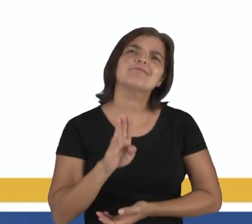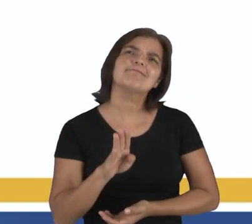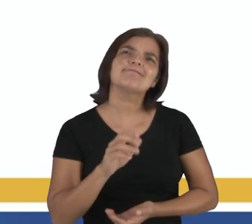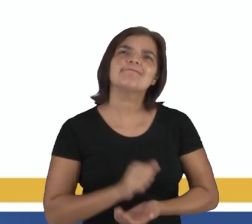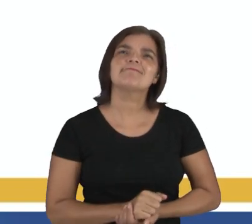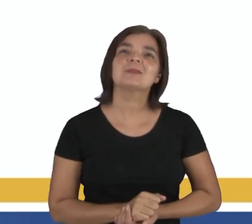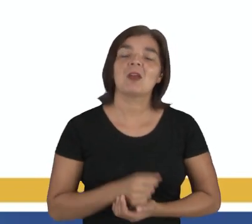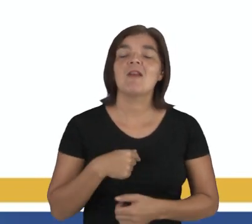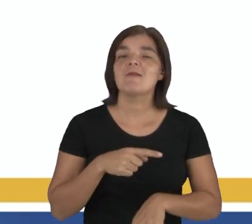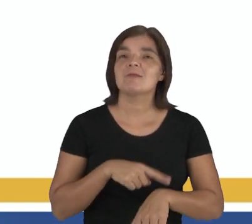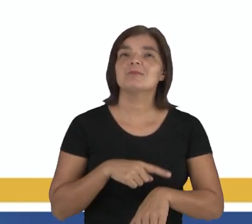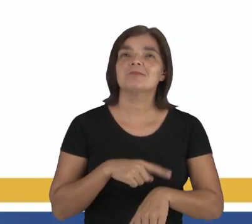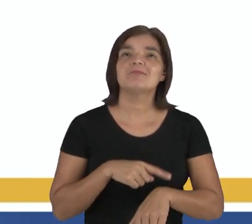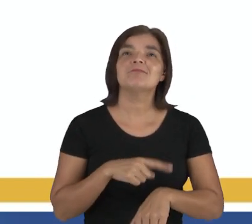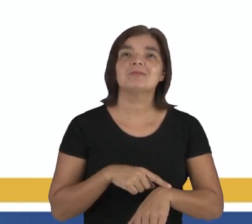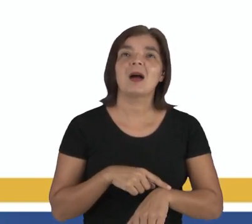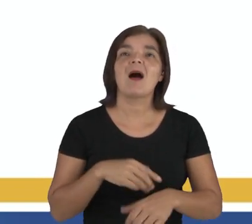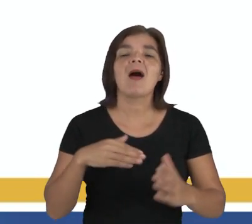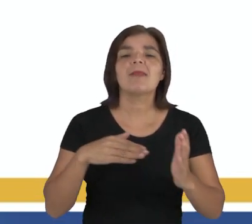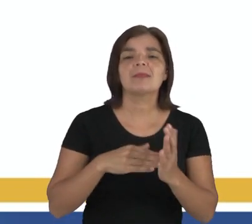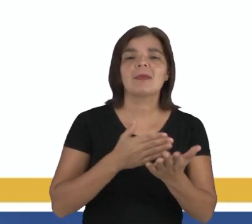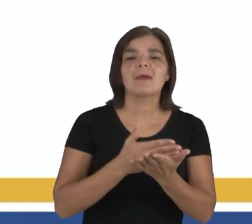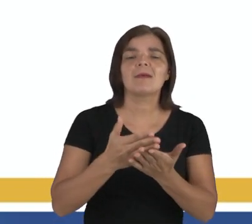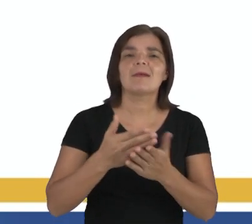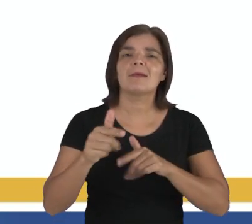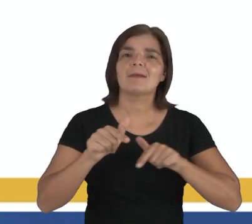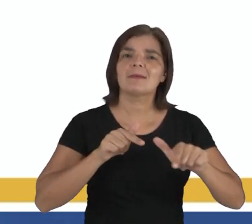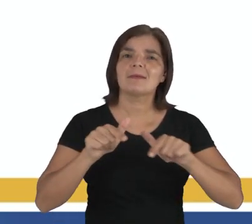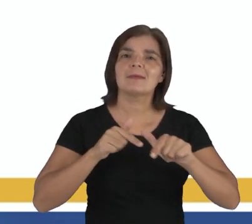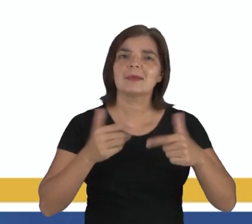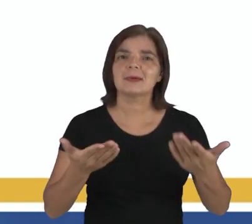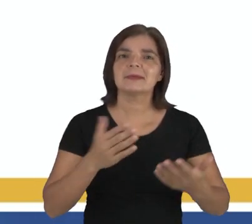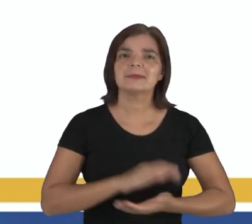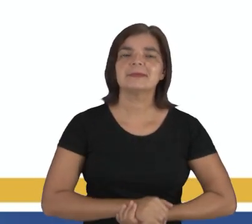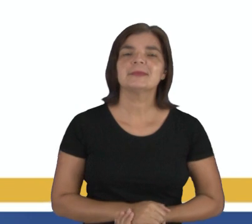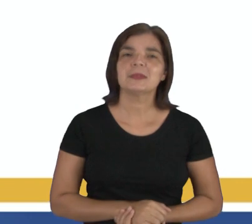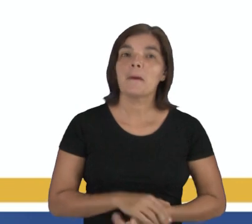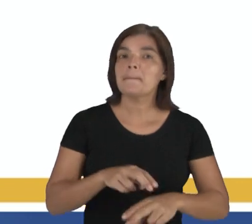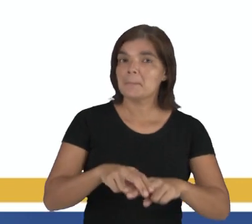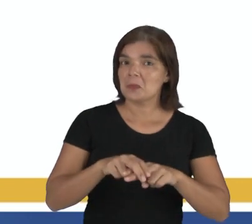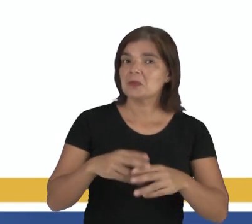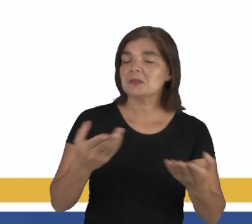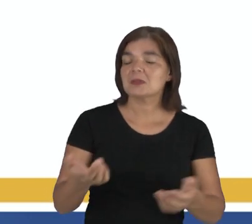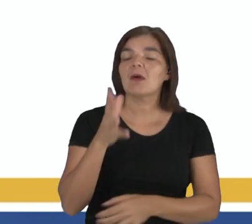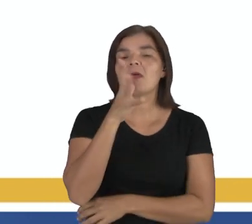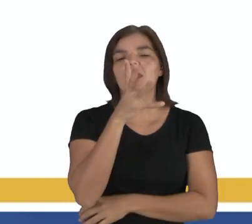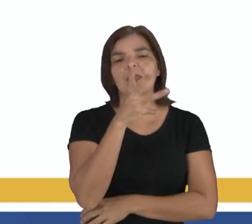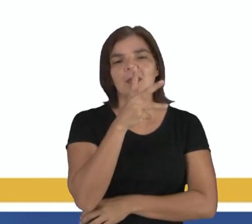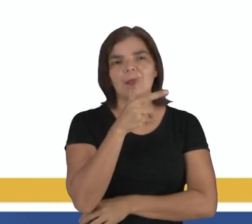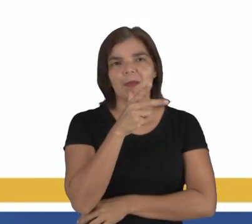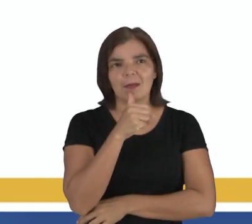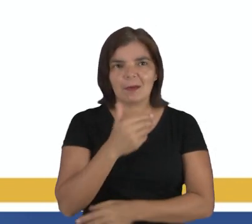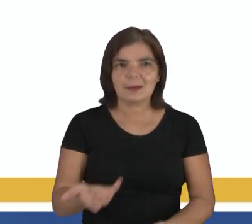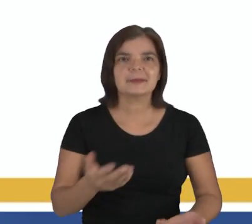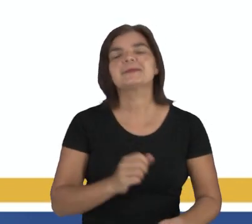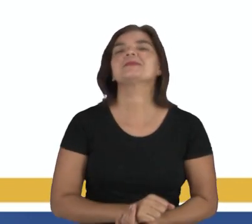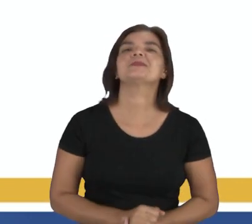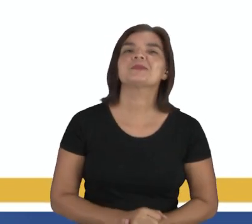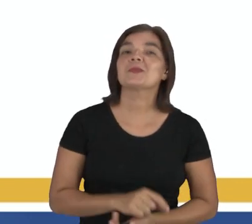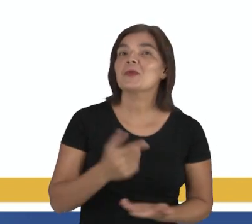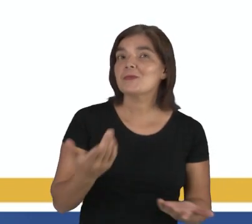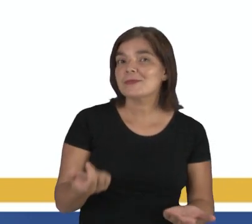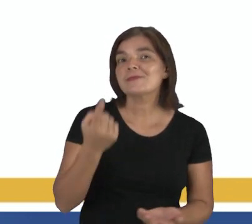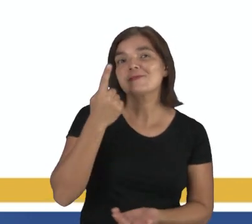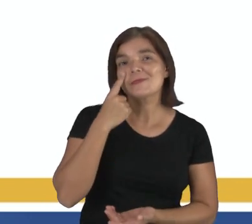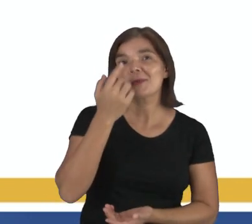ele quer ganhar tempo até começar a trabalhar. Por isso que ele está demorando tanto. Viu como